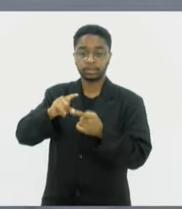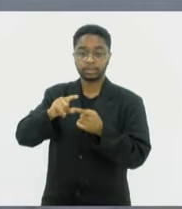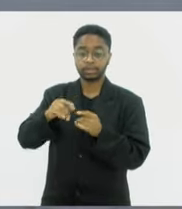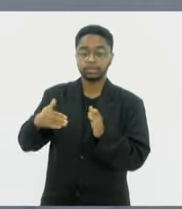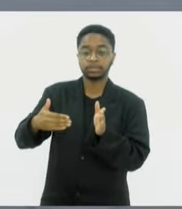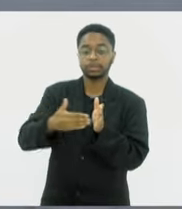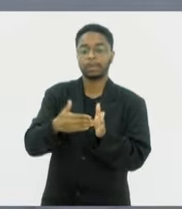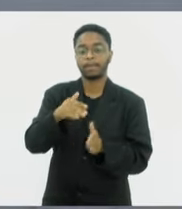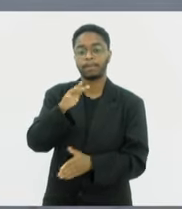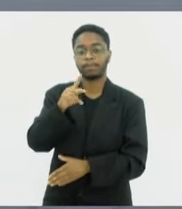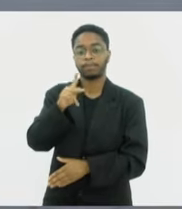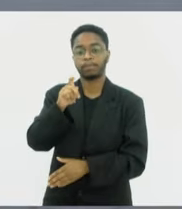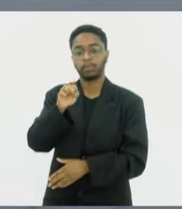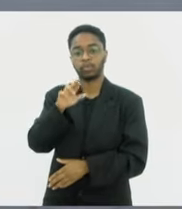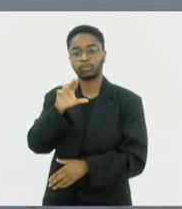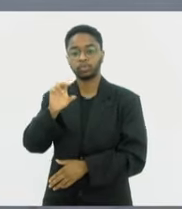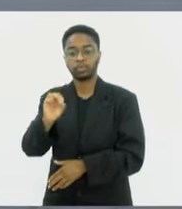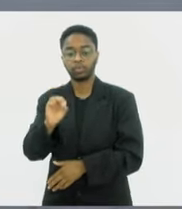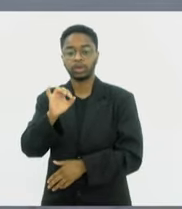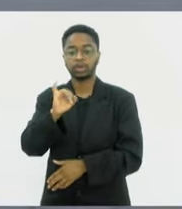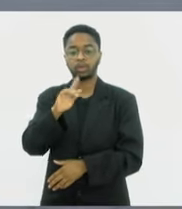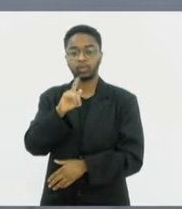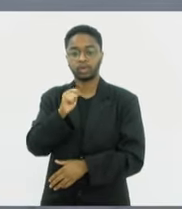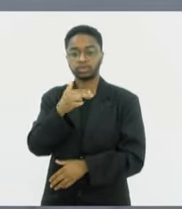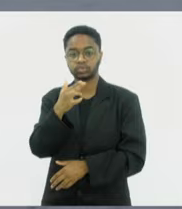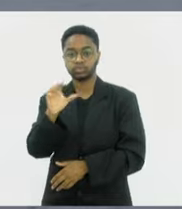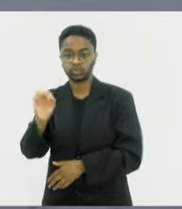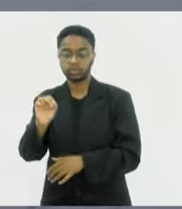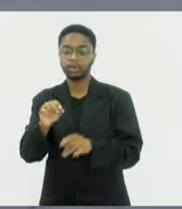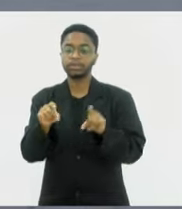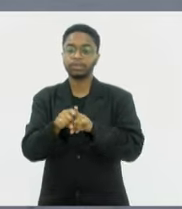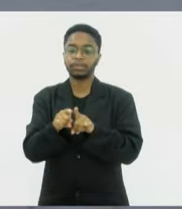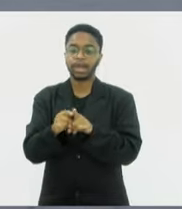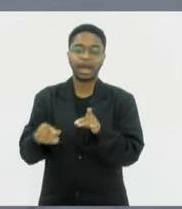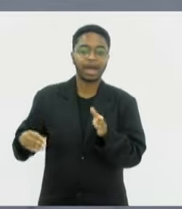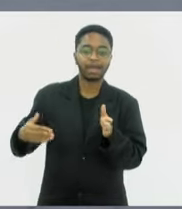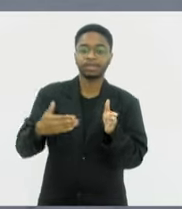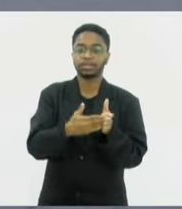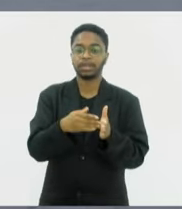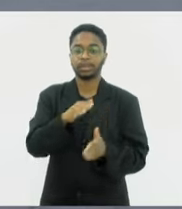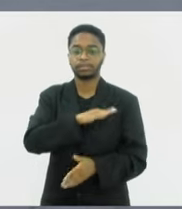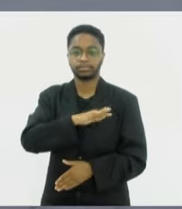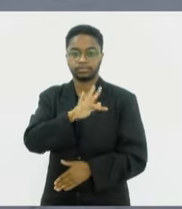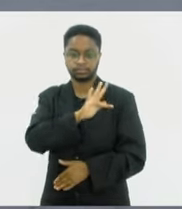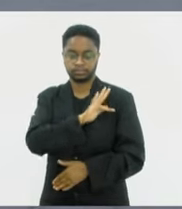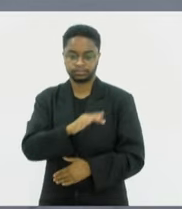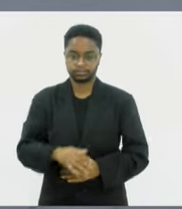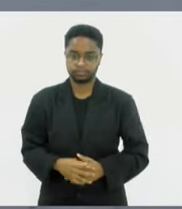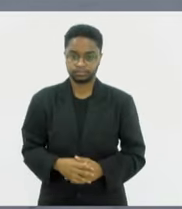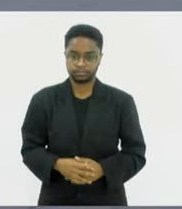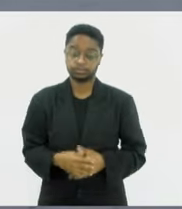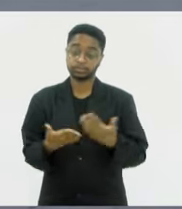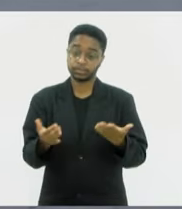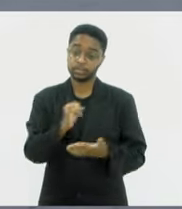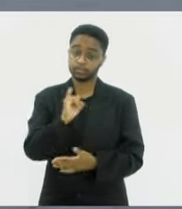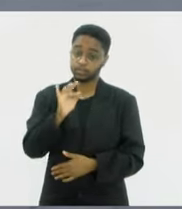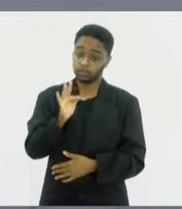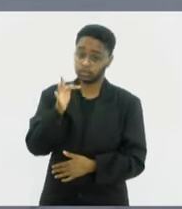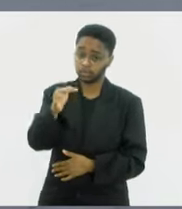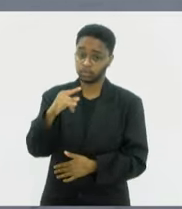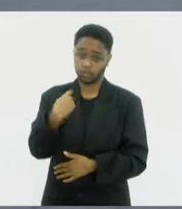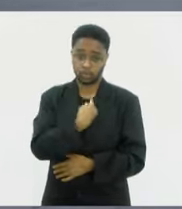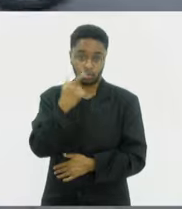do Açú, passa pelo Convergem e vem até Ambaí, na nossa Baixada Fluminense. Se um dia a gente conseguir